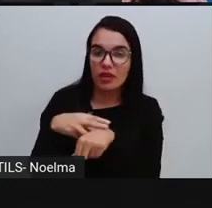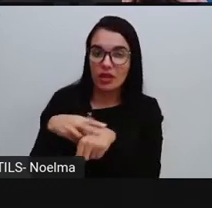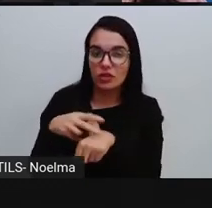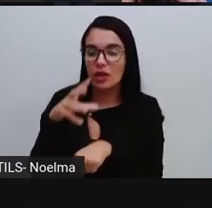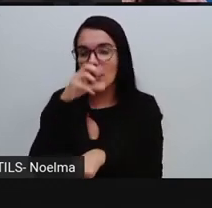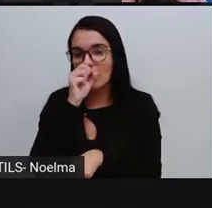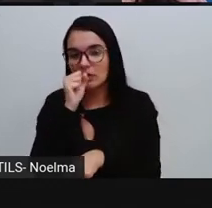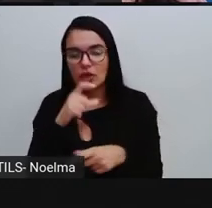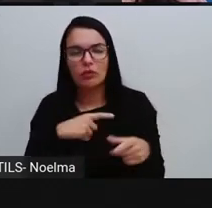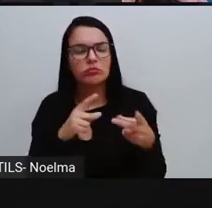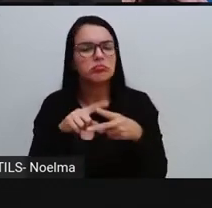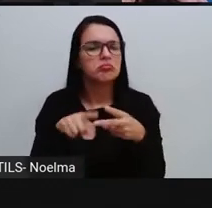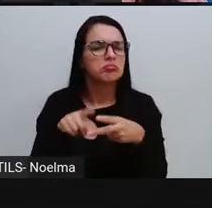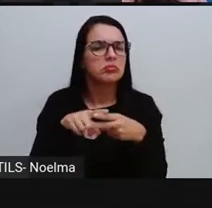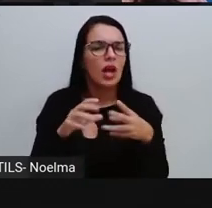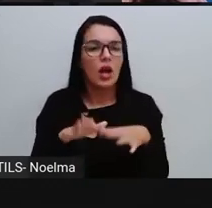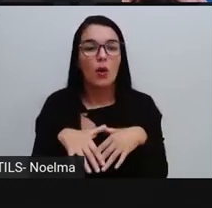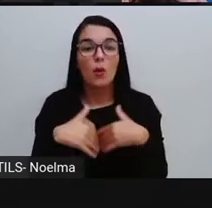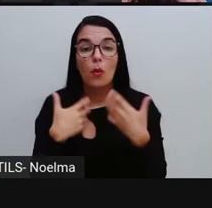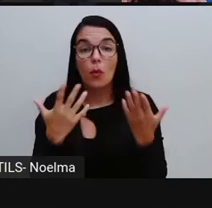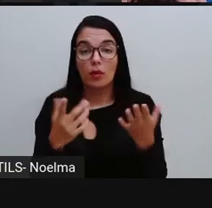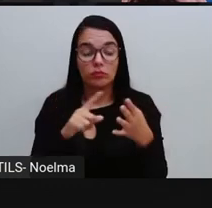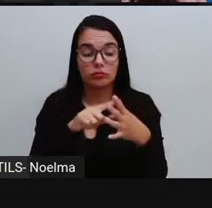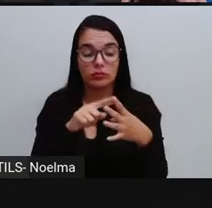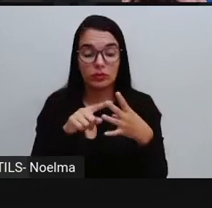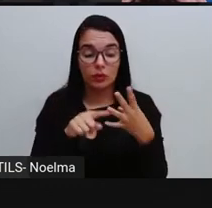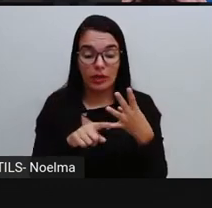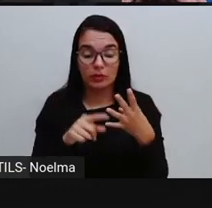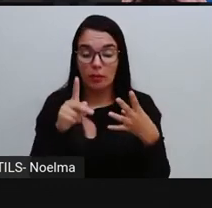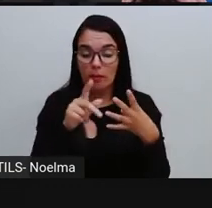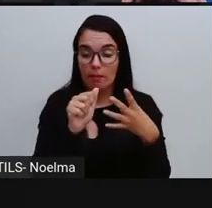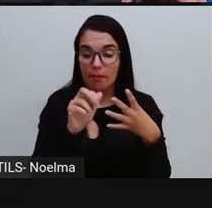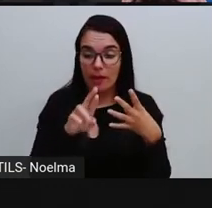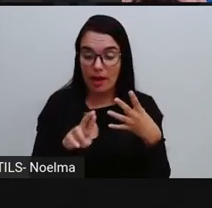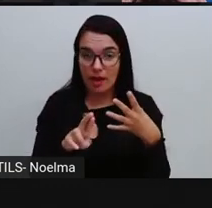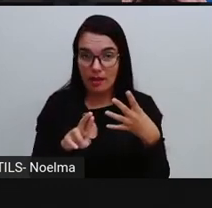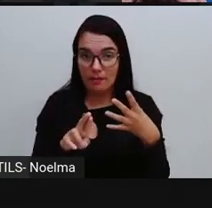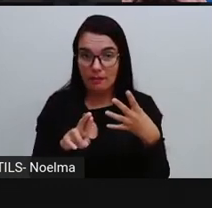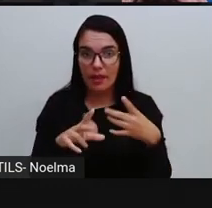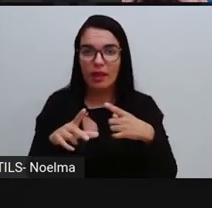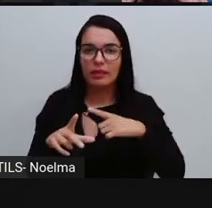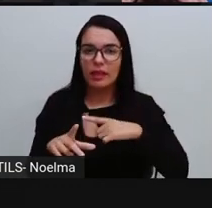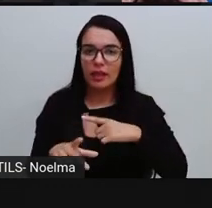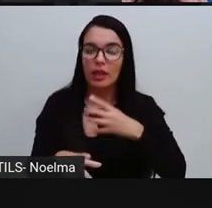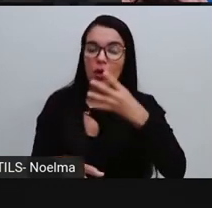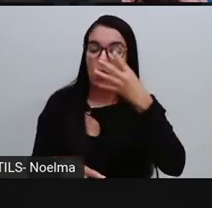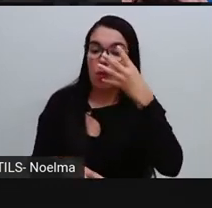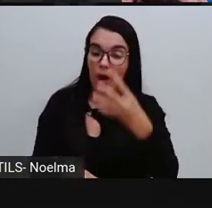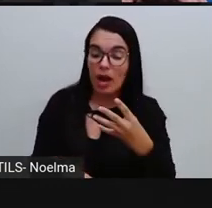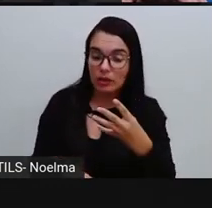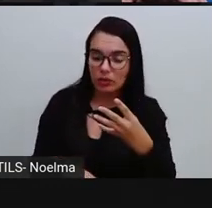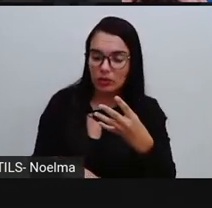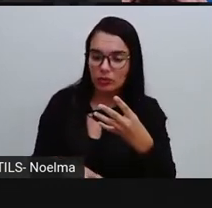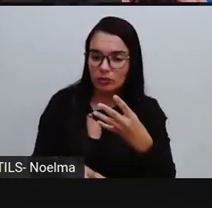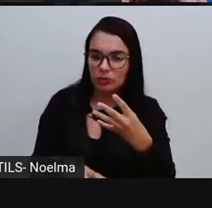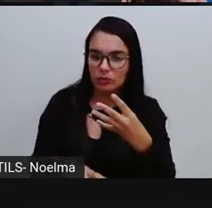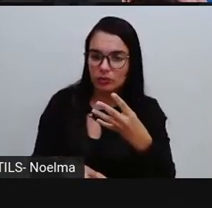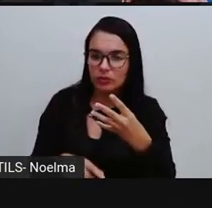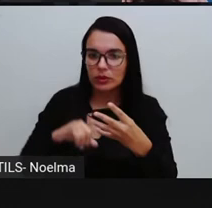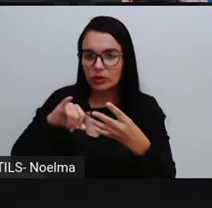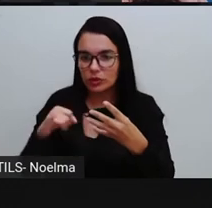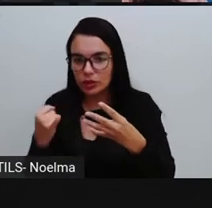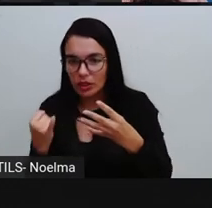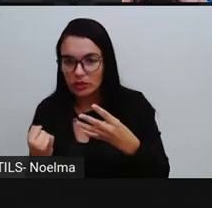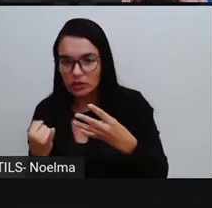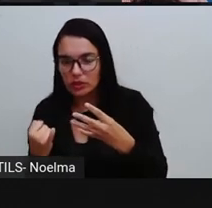Se nós temos quatro números pares, eu tenho quatro chances de nove, porque a quantidade de